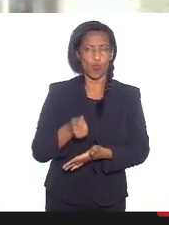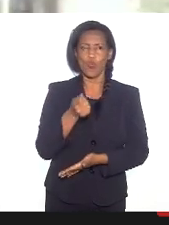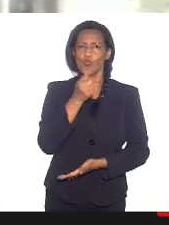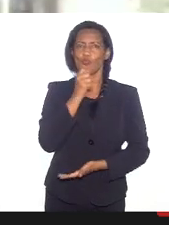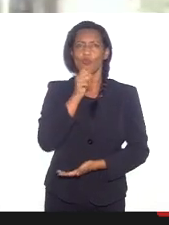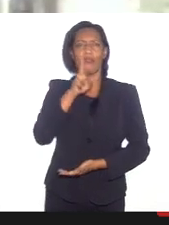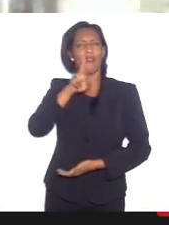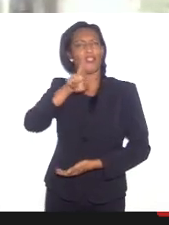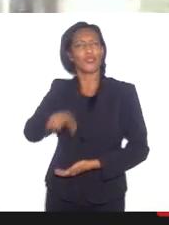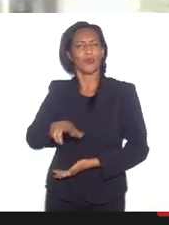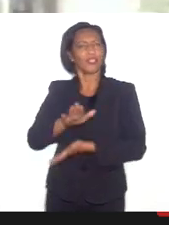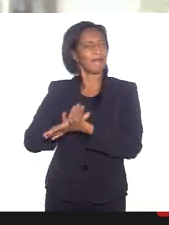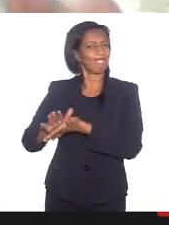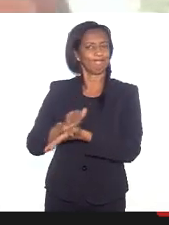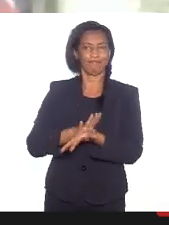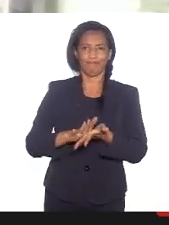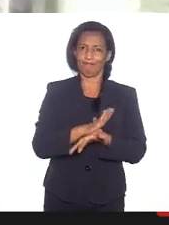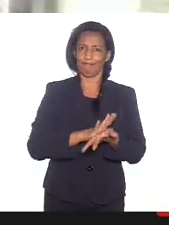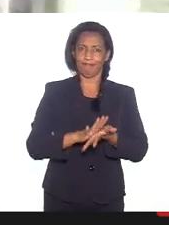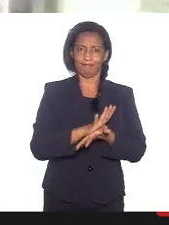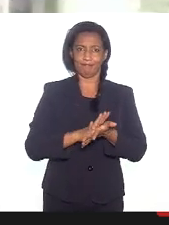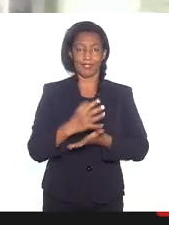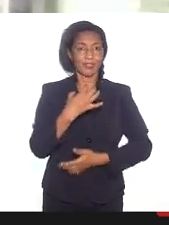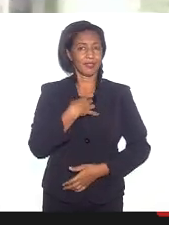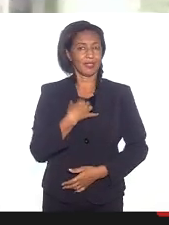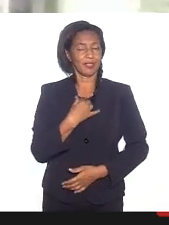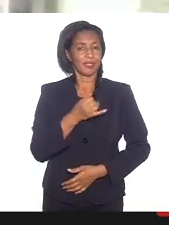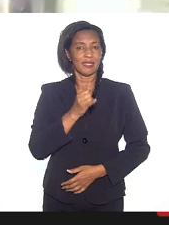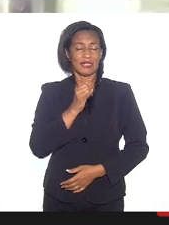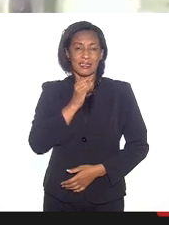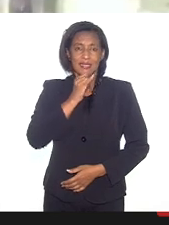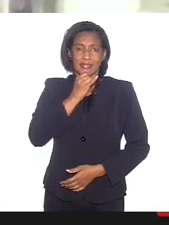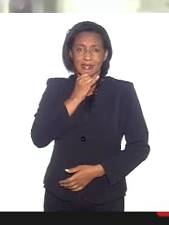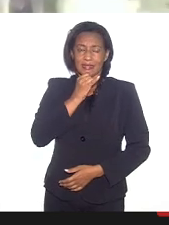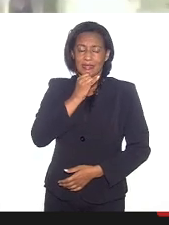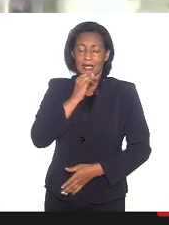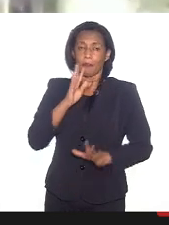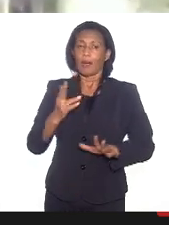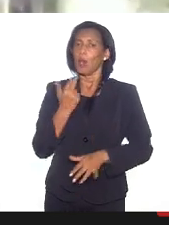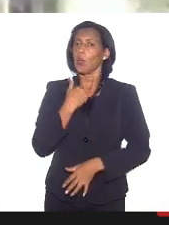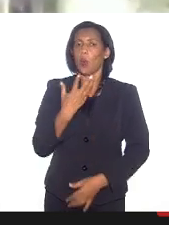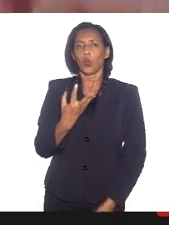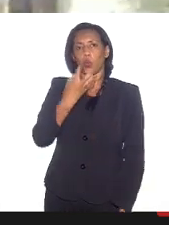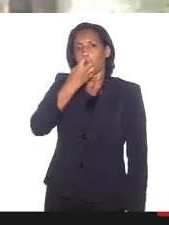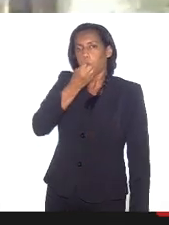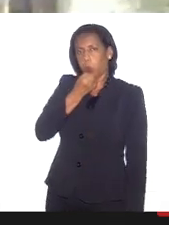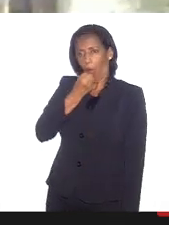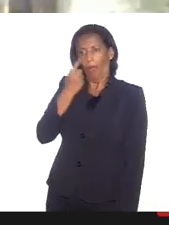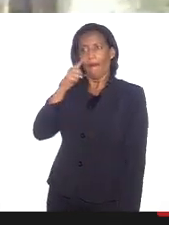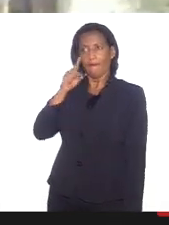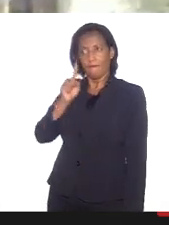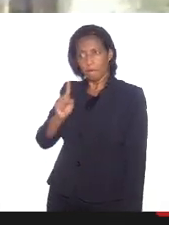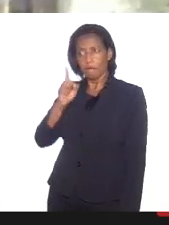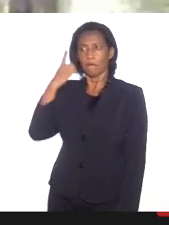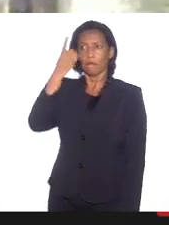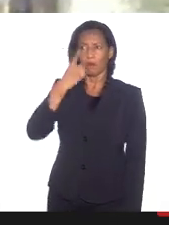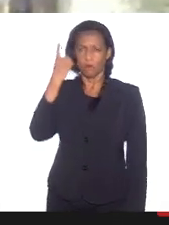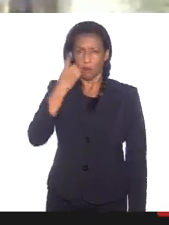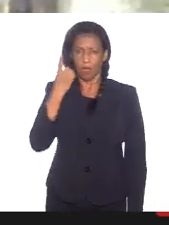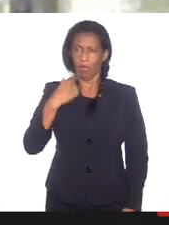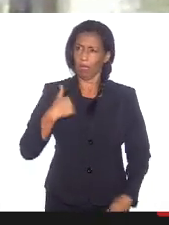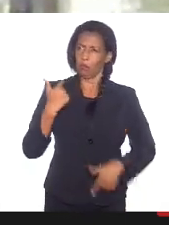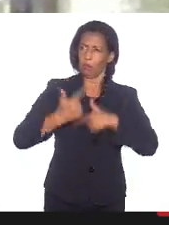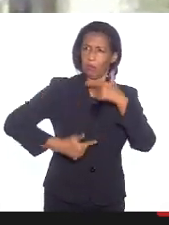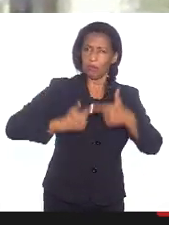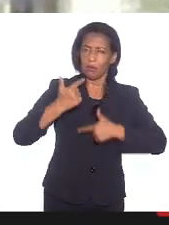entristece. Mas é aquela coisa, a gente não pode se calar. Viu, deputada? Eu estou trabalhando violência doméstica e